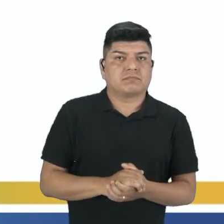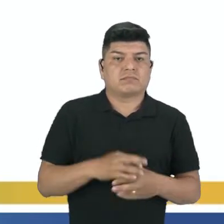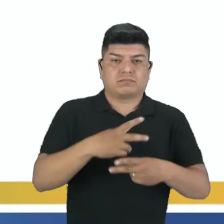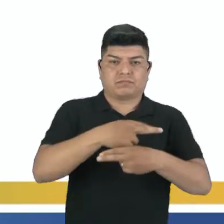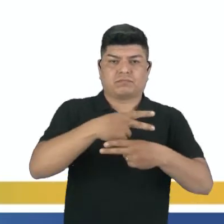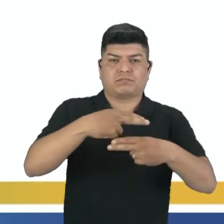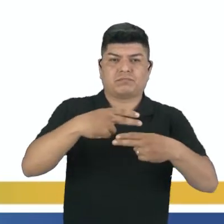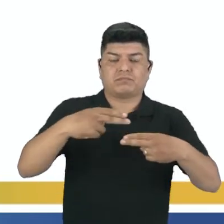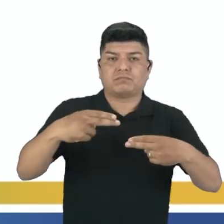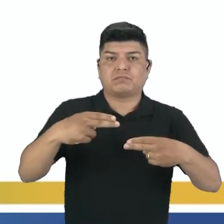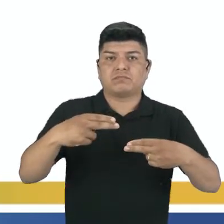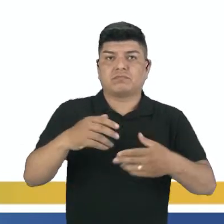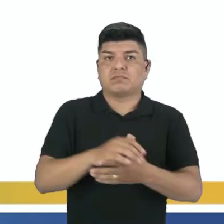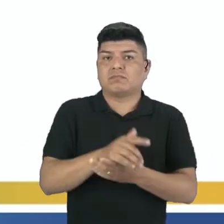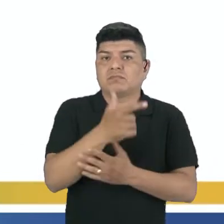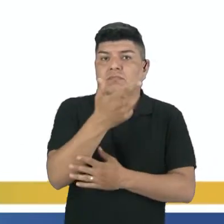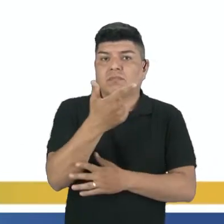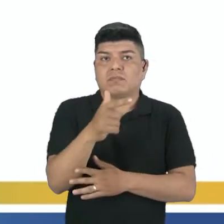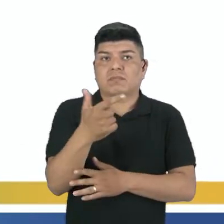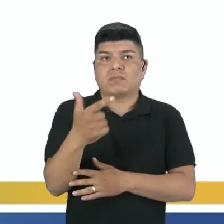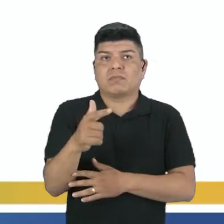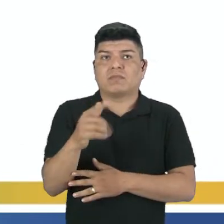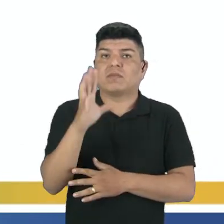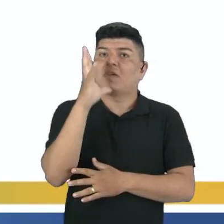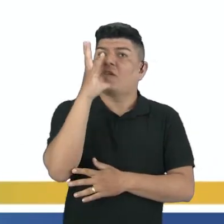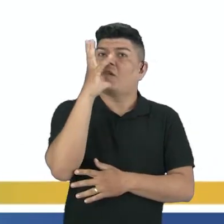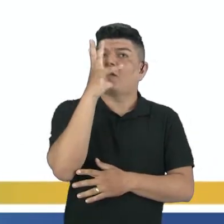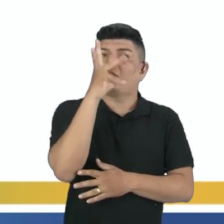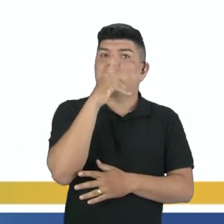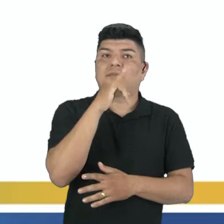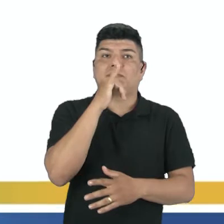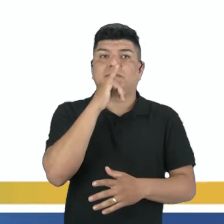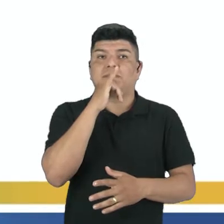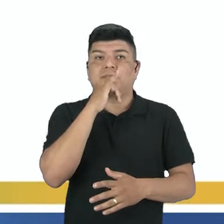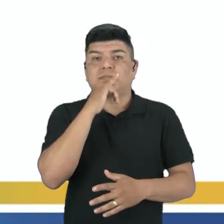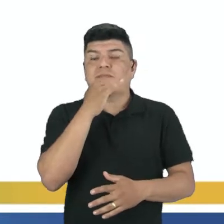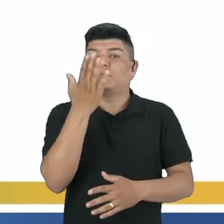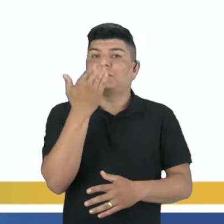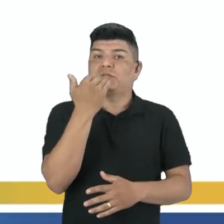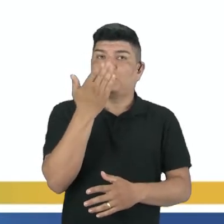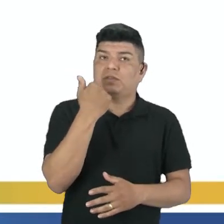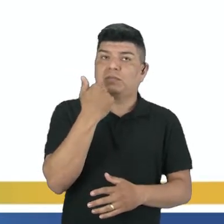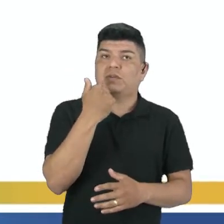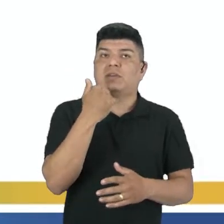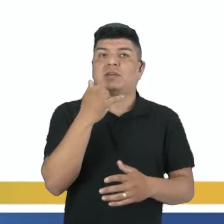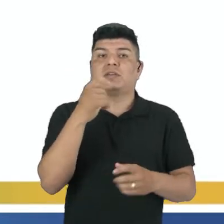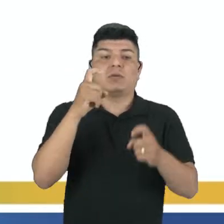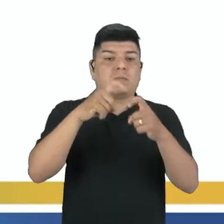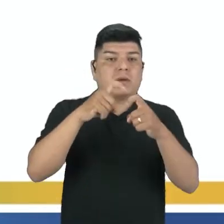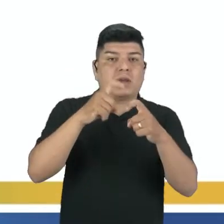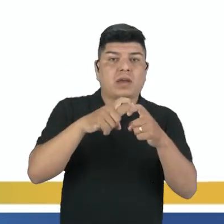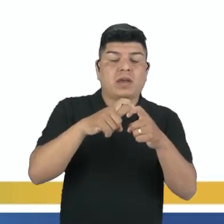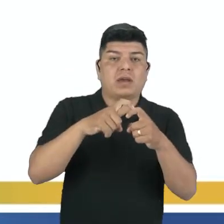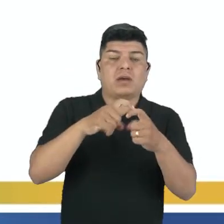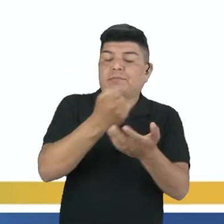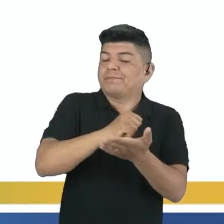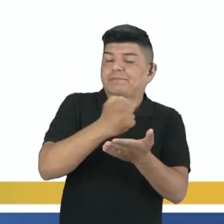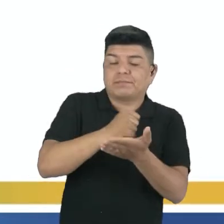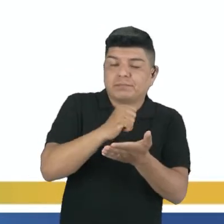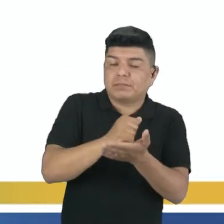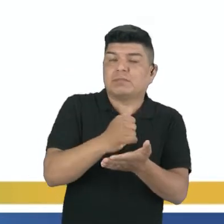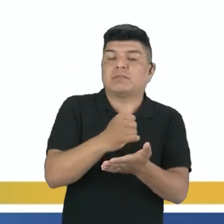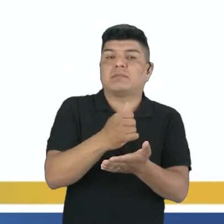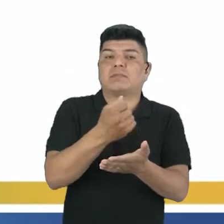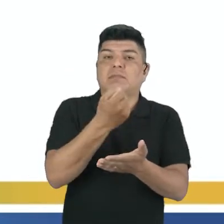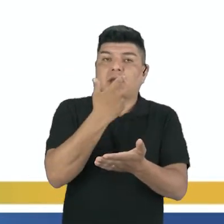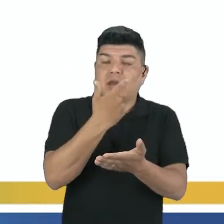produtos que não tem uma grande durabilidade, como a indústria de alimentos, medicamentos, por exemplo, né? Que